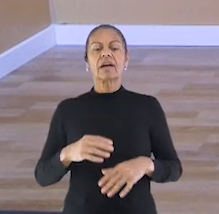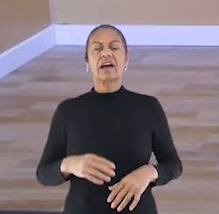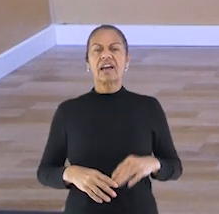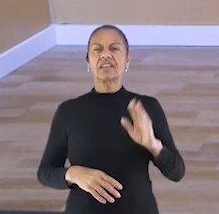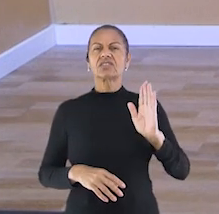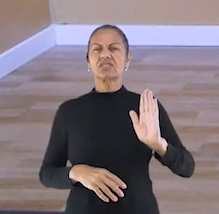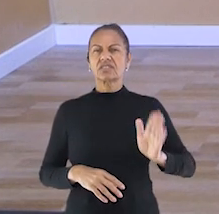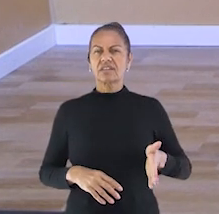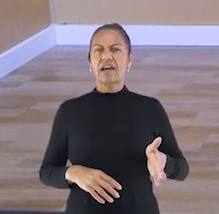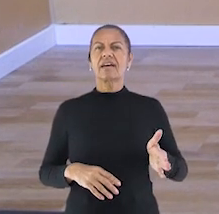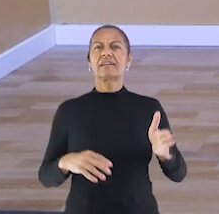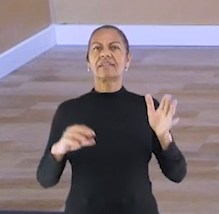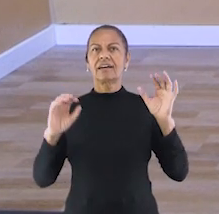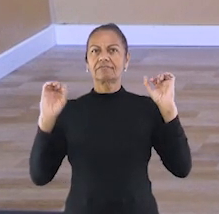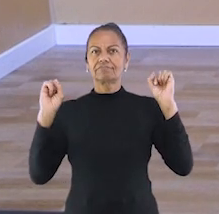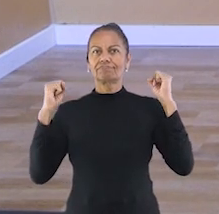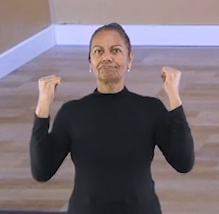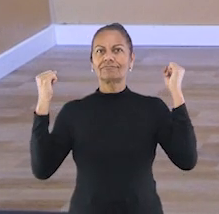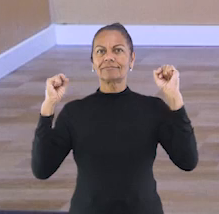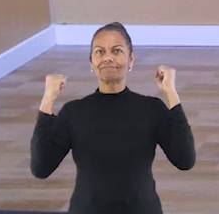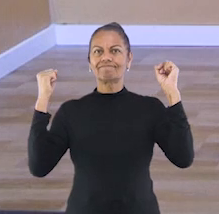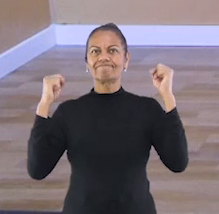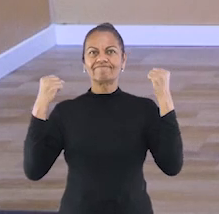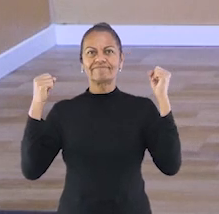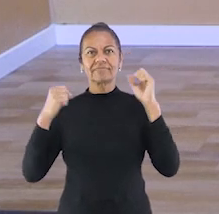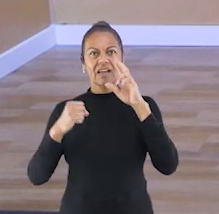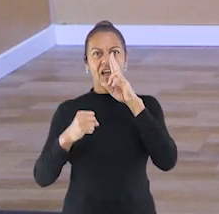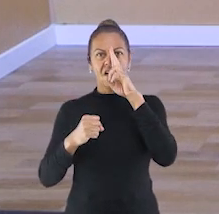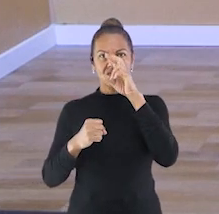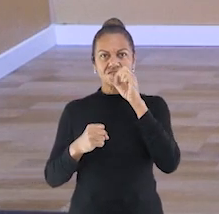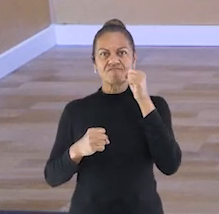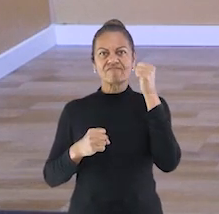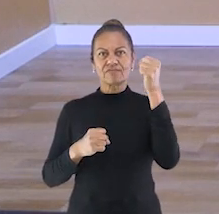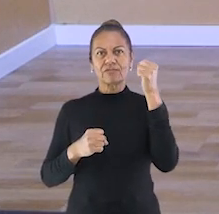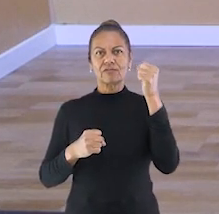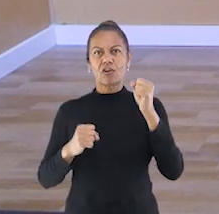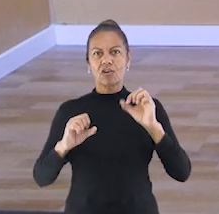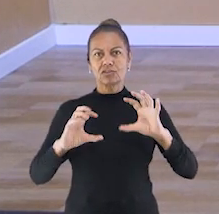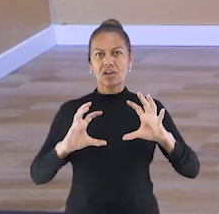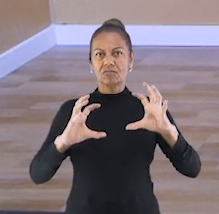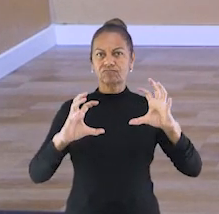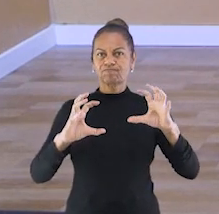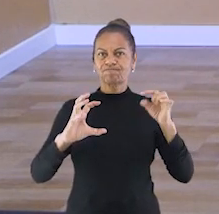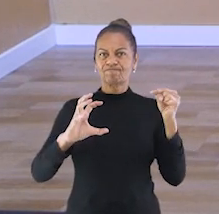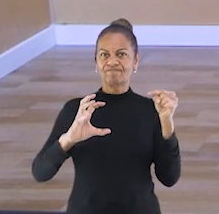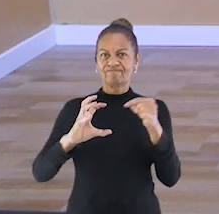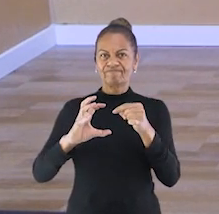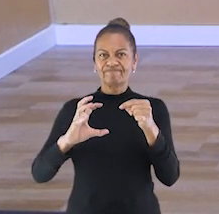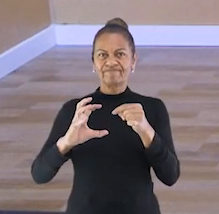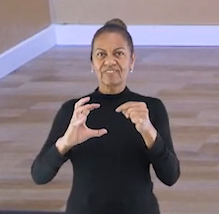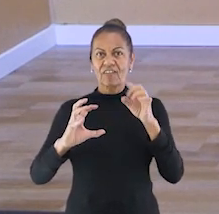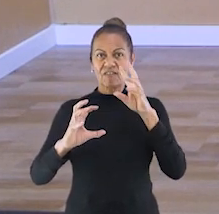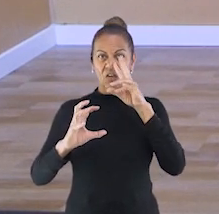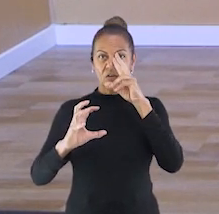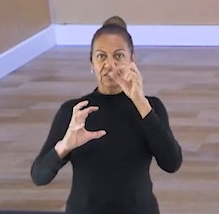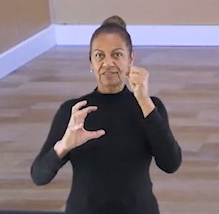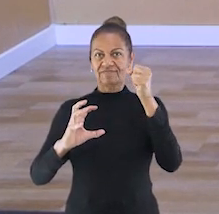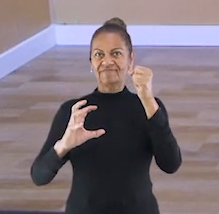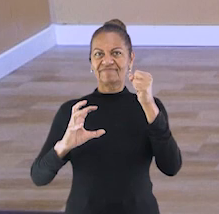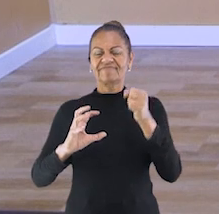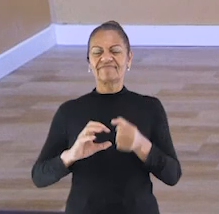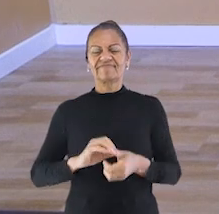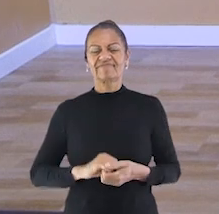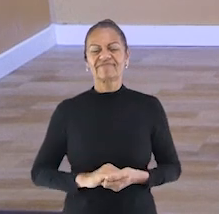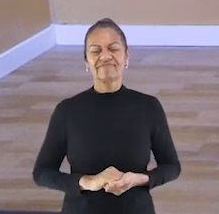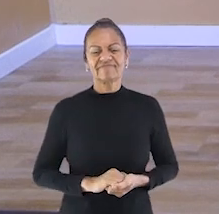fizemos bastante exercícios para fortalecer a nossa lombar. E aí eu vou dar algumas sugestões para